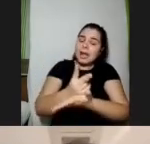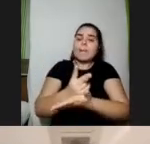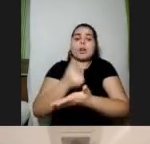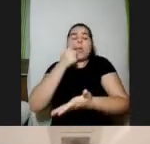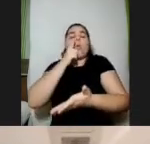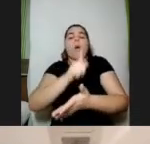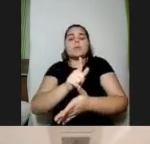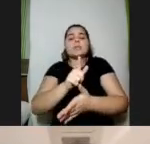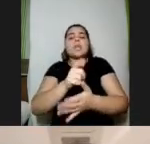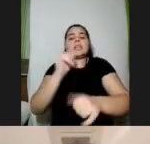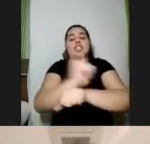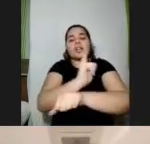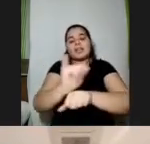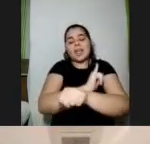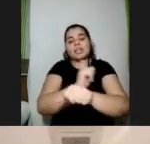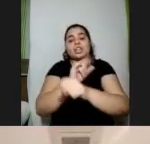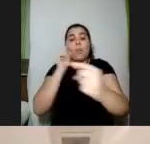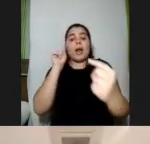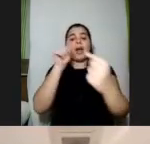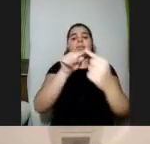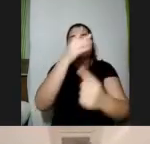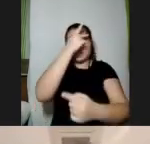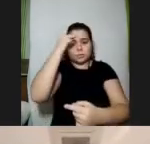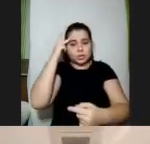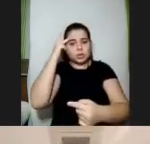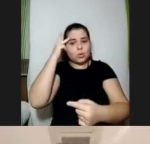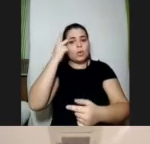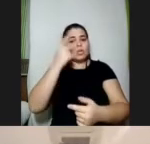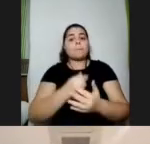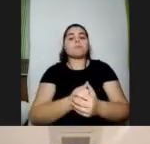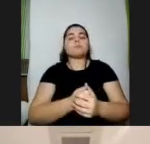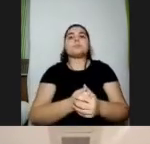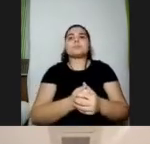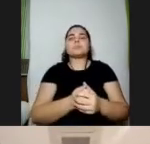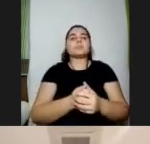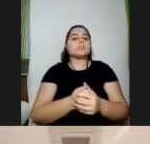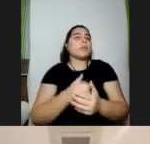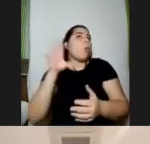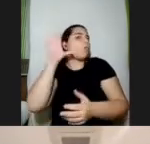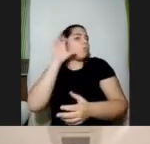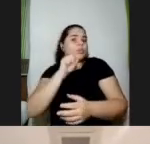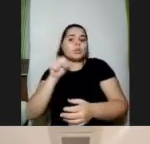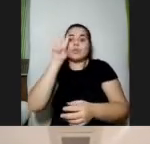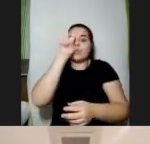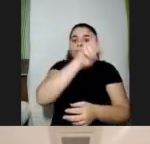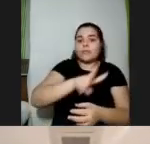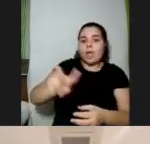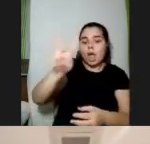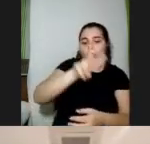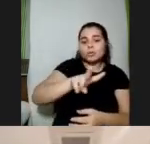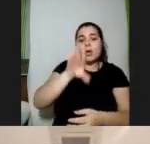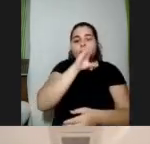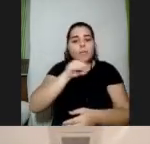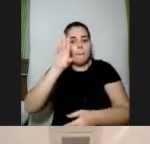até as pessoas e como a Maria falou por todos os canais seja ouvindo seja vendo e